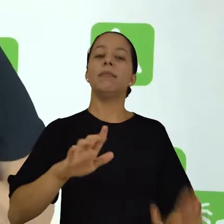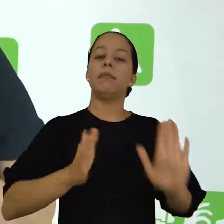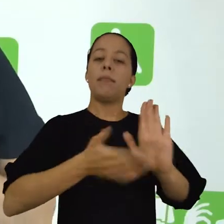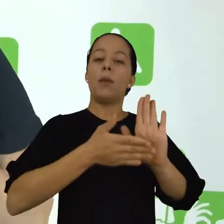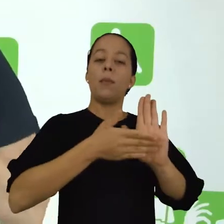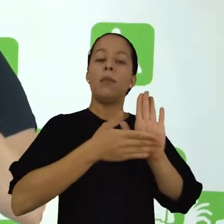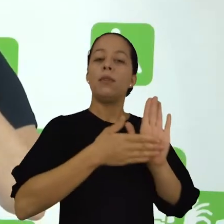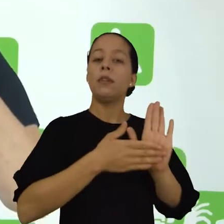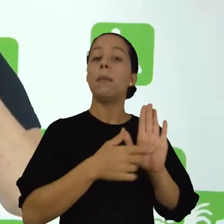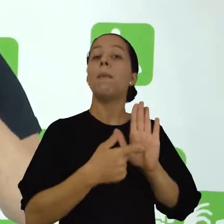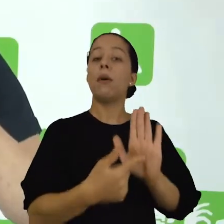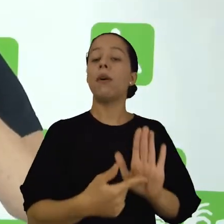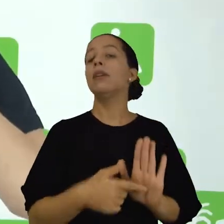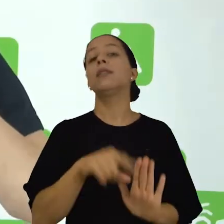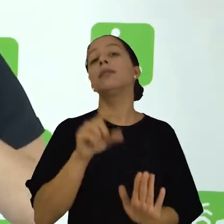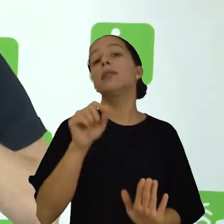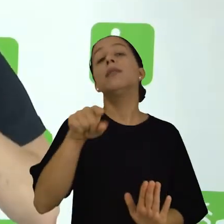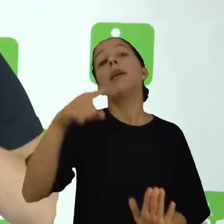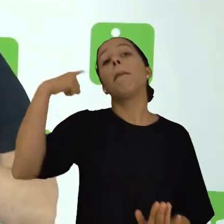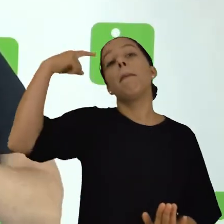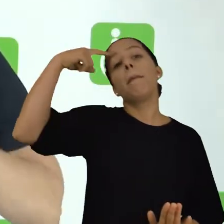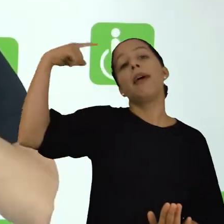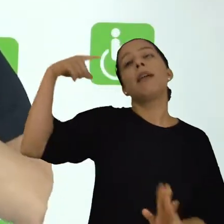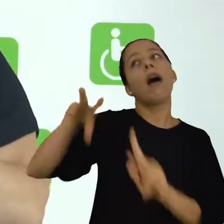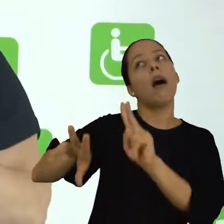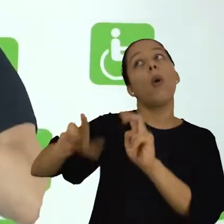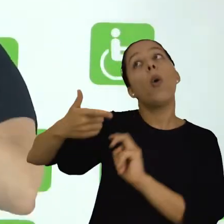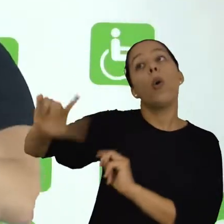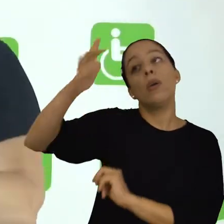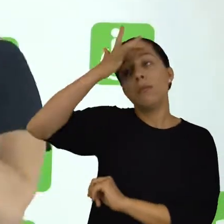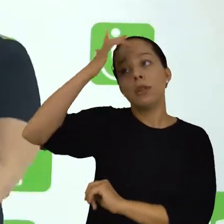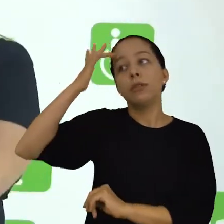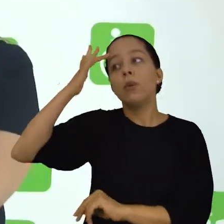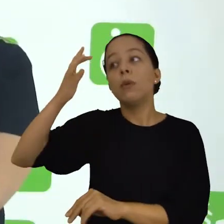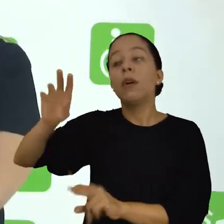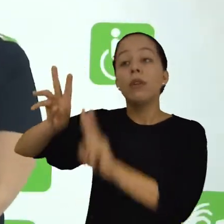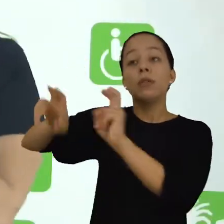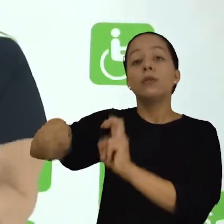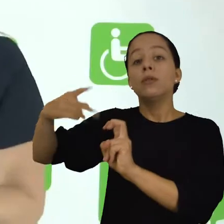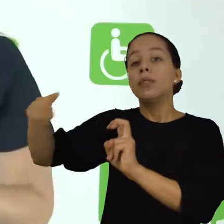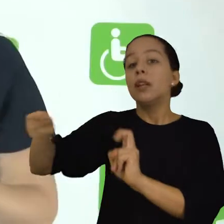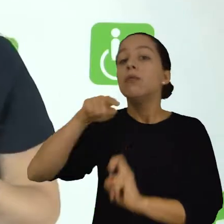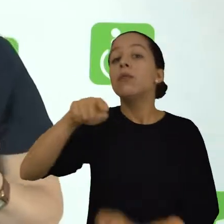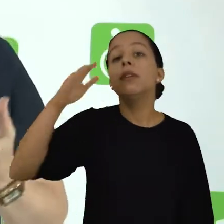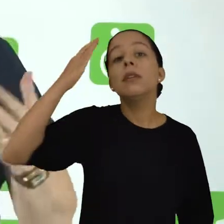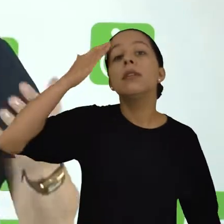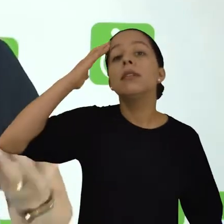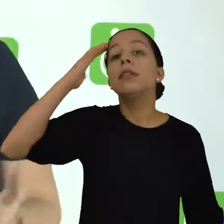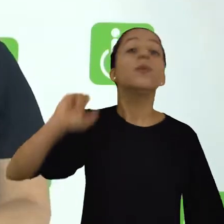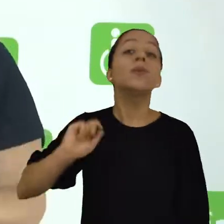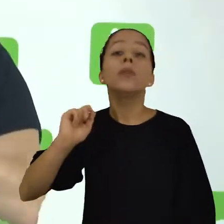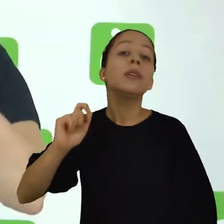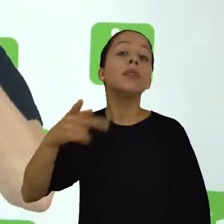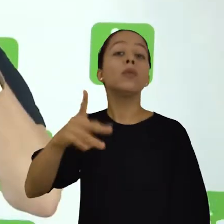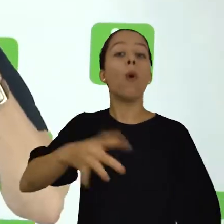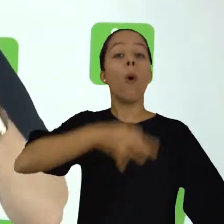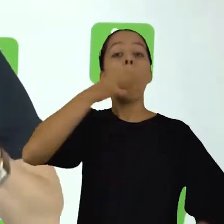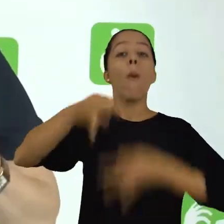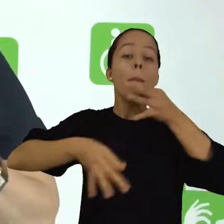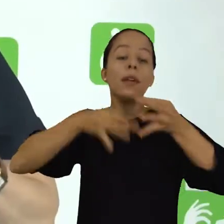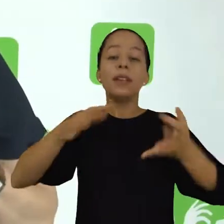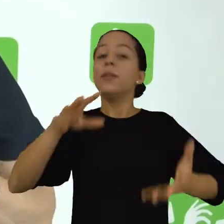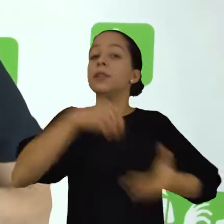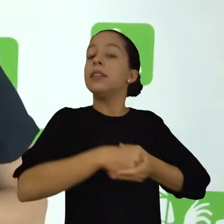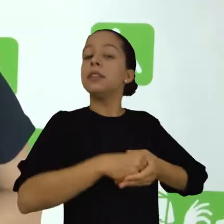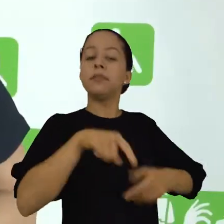Ou seja, é o que você pensa sobre o assunto que foi analisado por outro. O qual a sua reflexão sobre